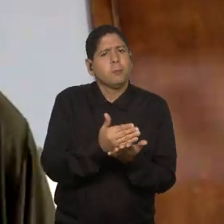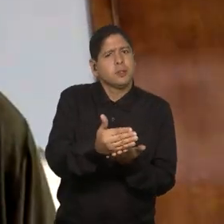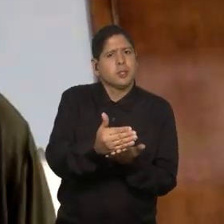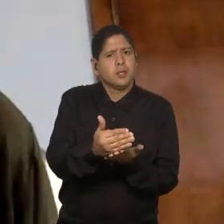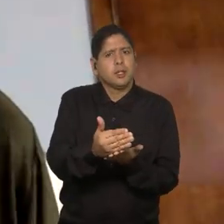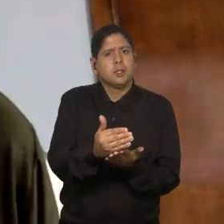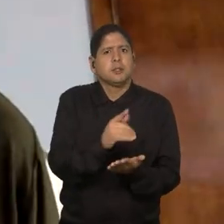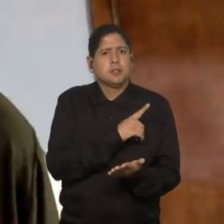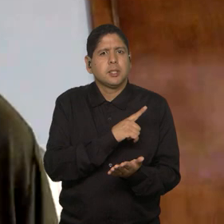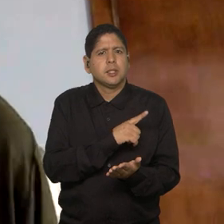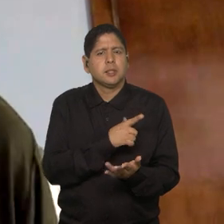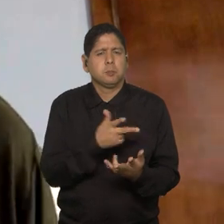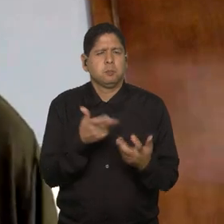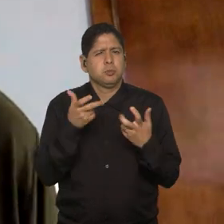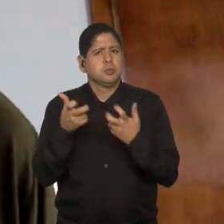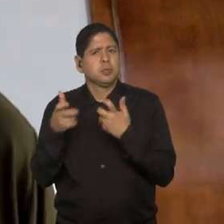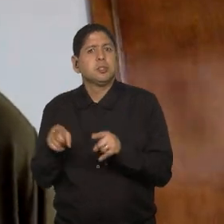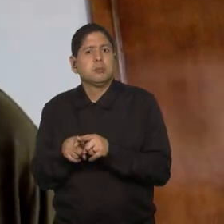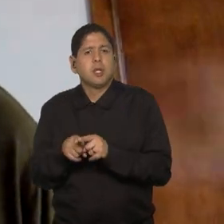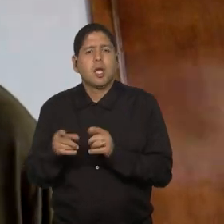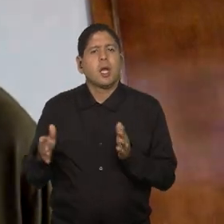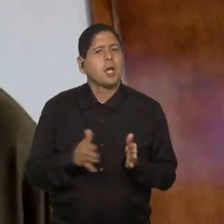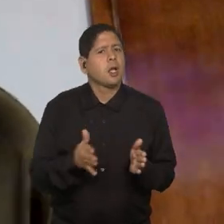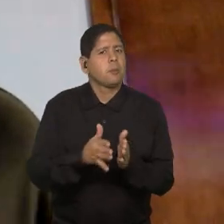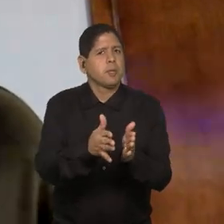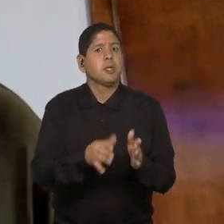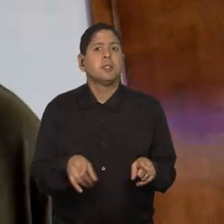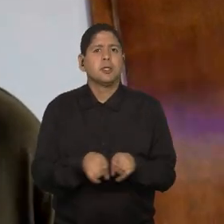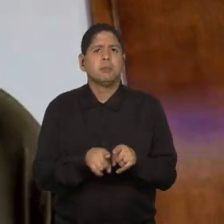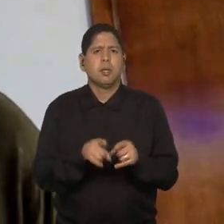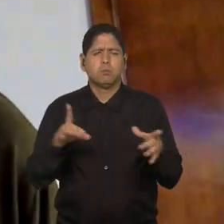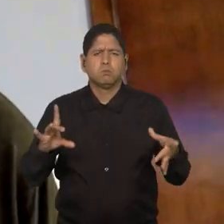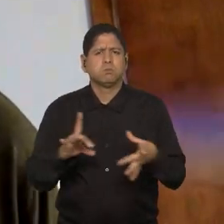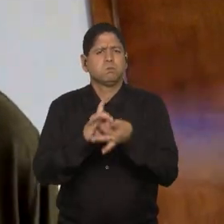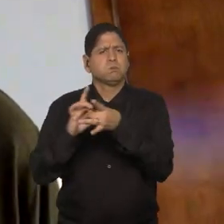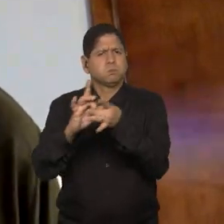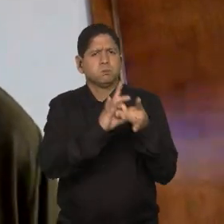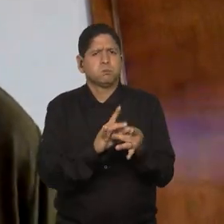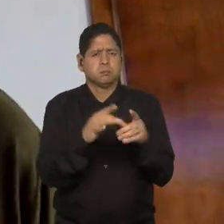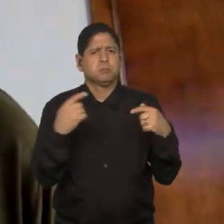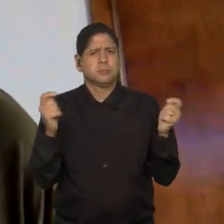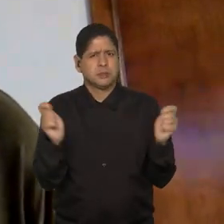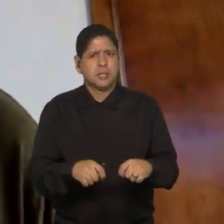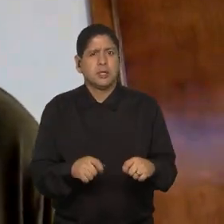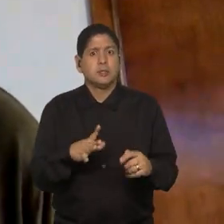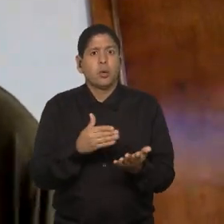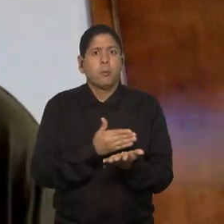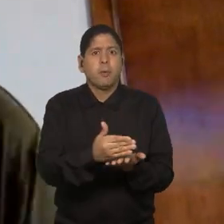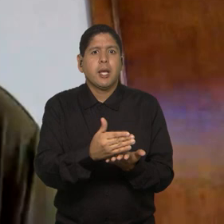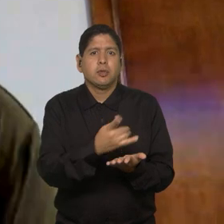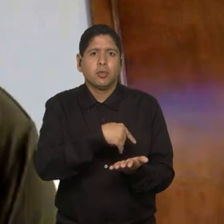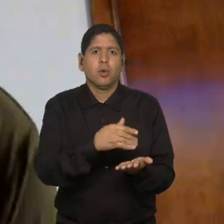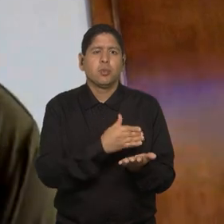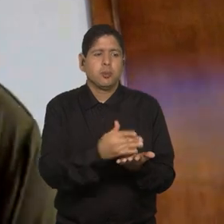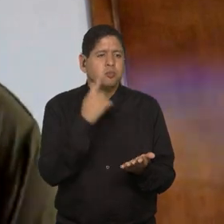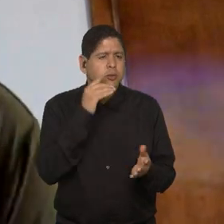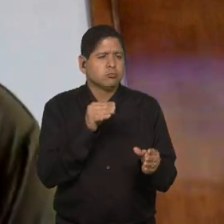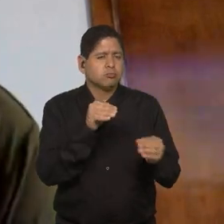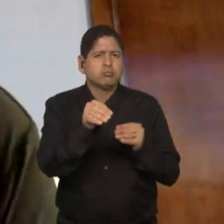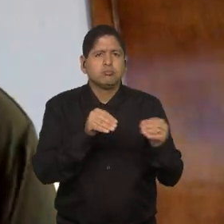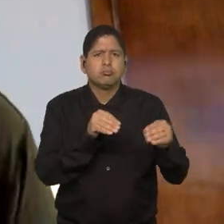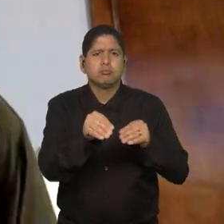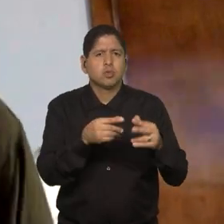a ter toda a noção e todos os caminhos e todas as parcerias possíveis a partir do momento que a gente começa a mexer,